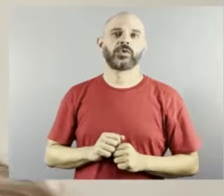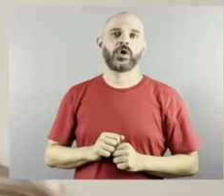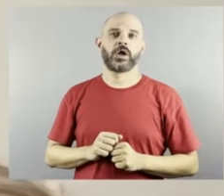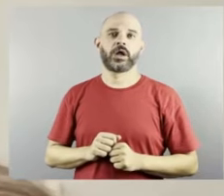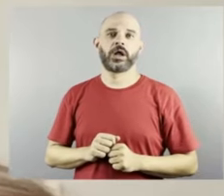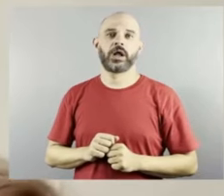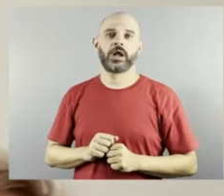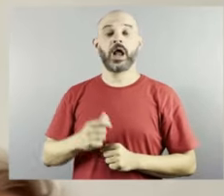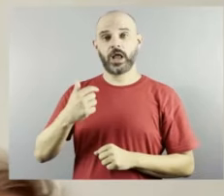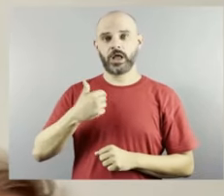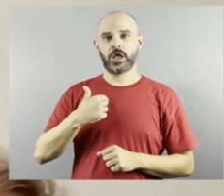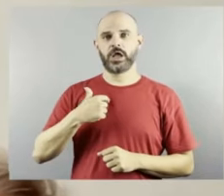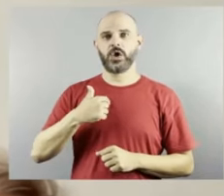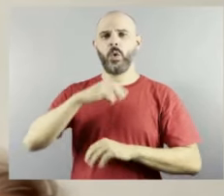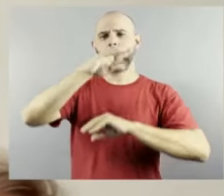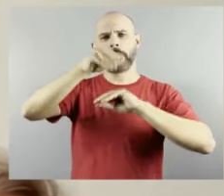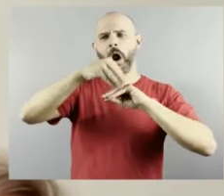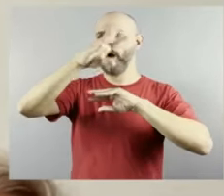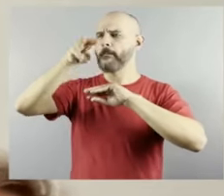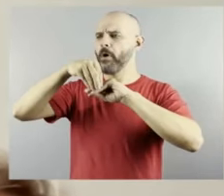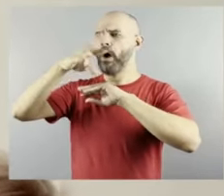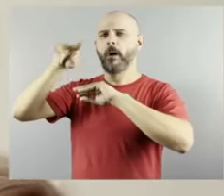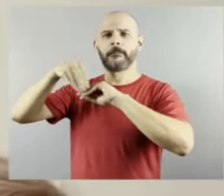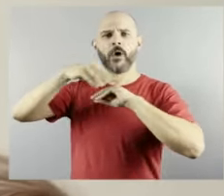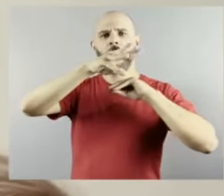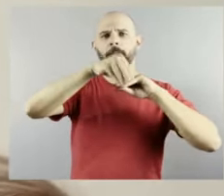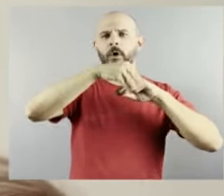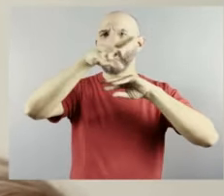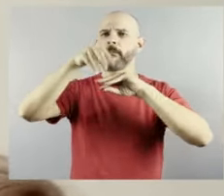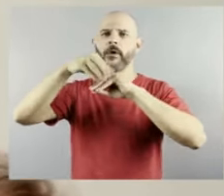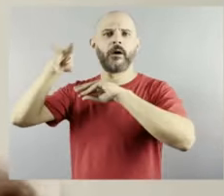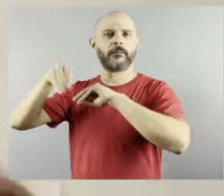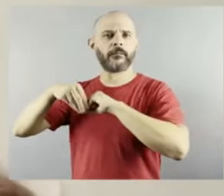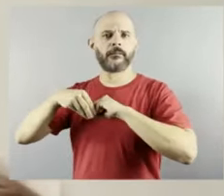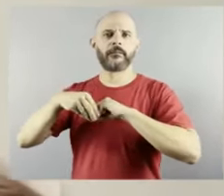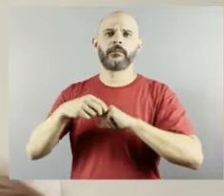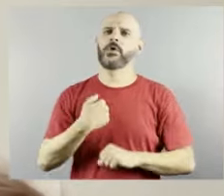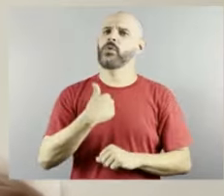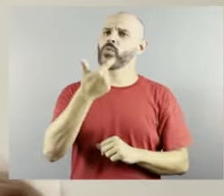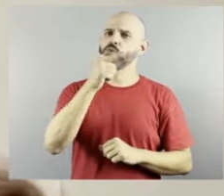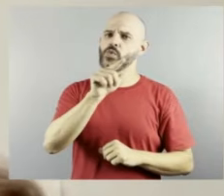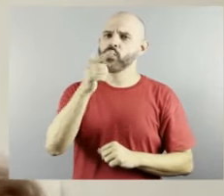mais eu consigo enxergar o mundo